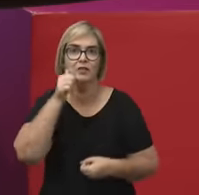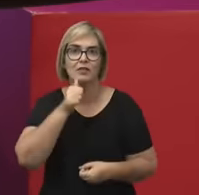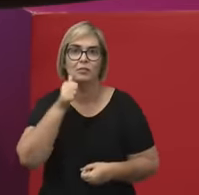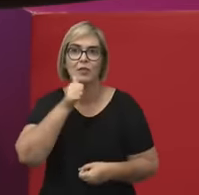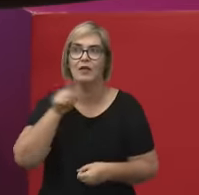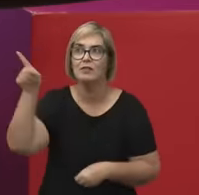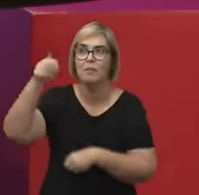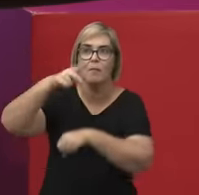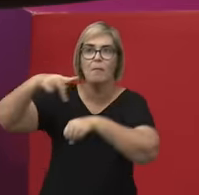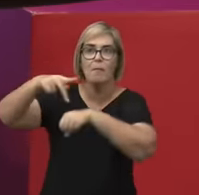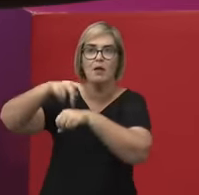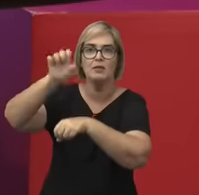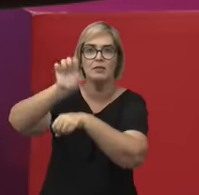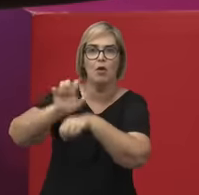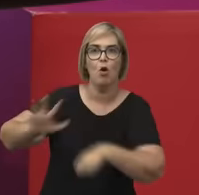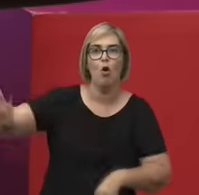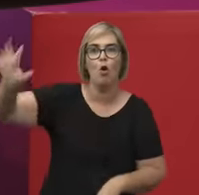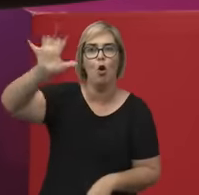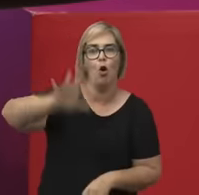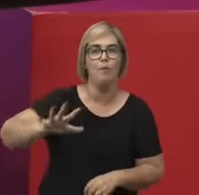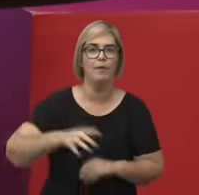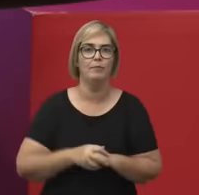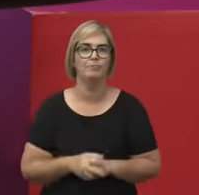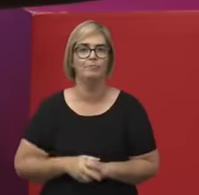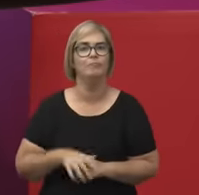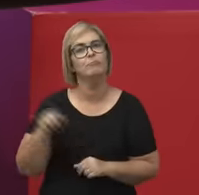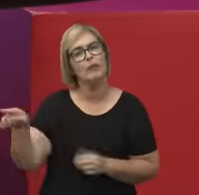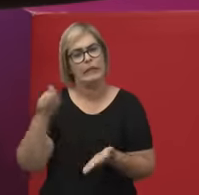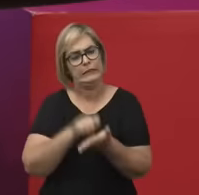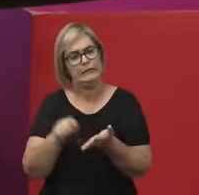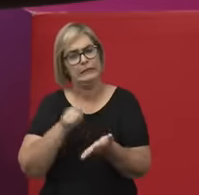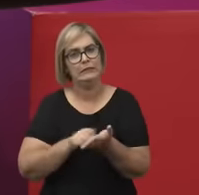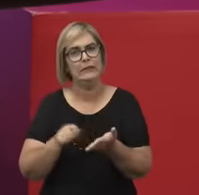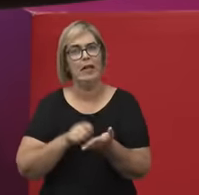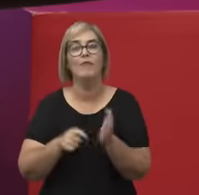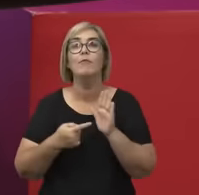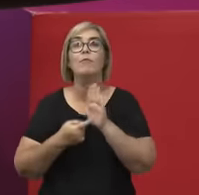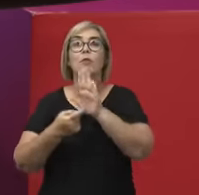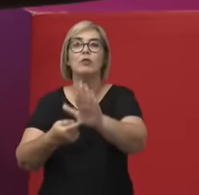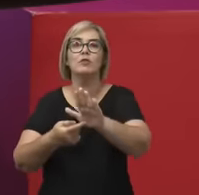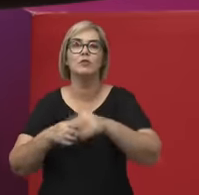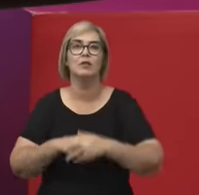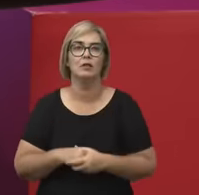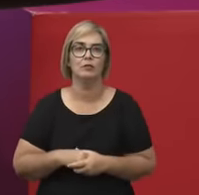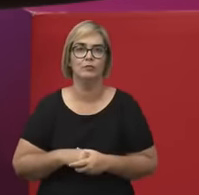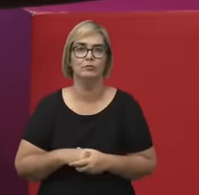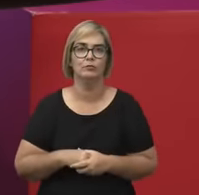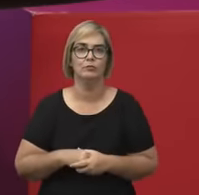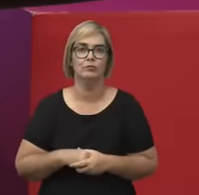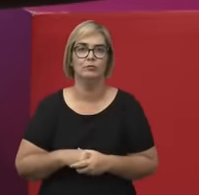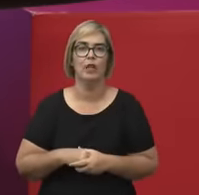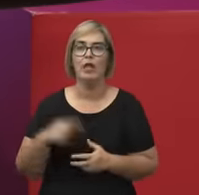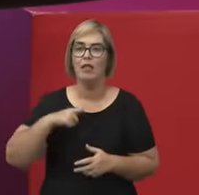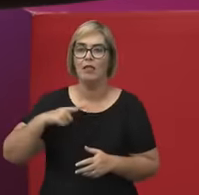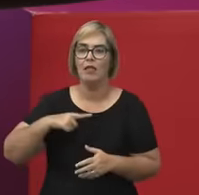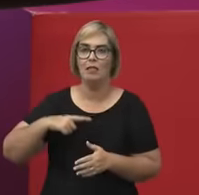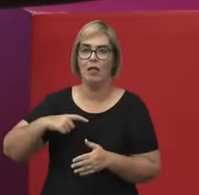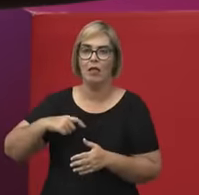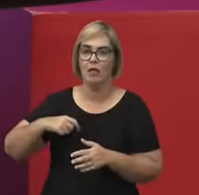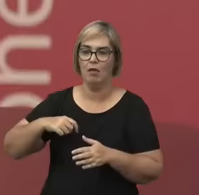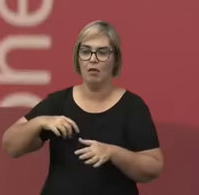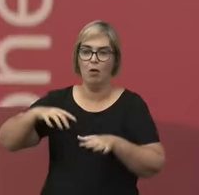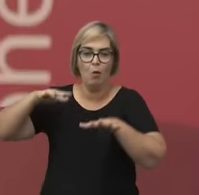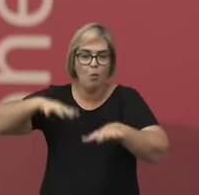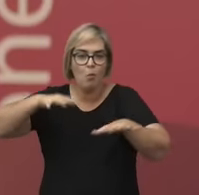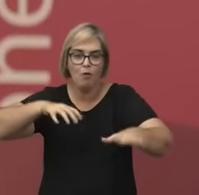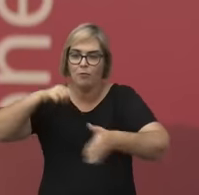assim, a Yara falou sobre esse paralelo, esse paralelo entre os movimentos reivindicatórios na Europa